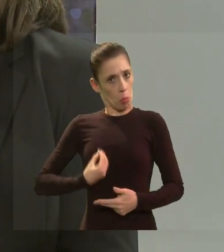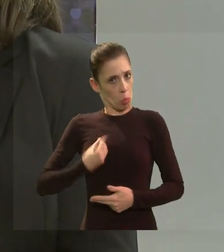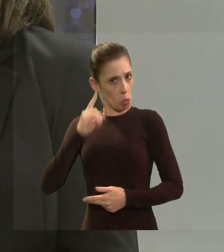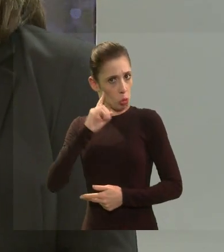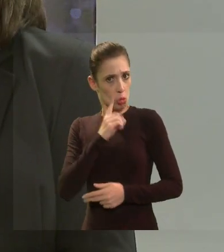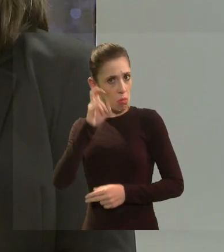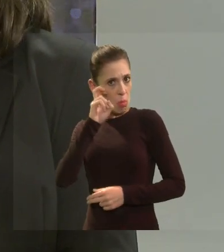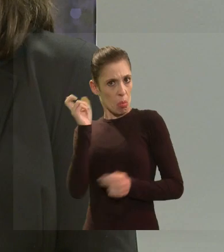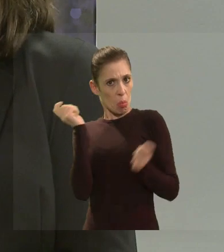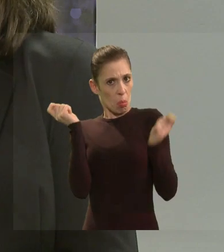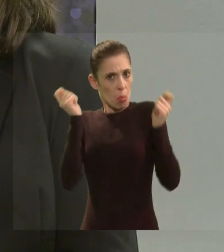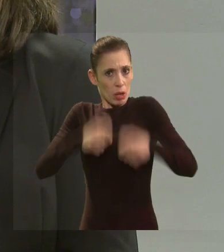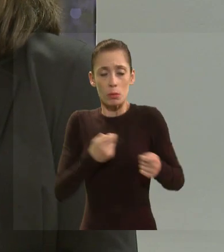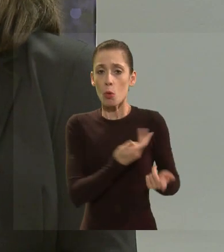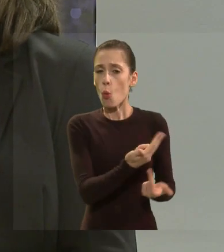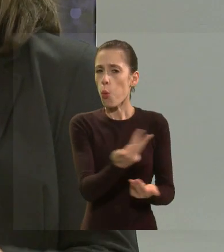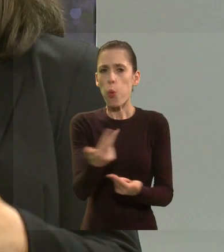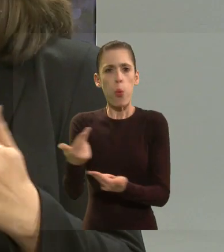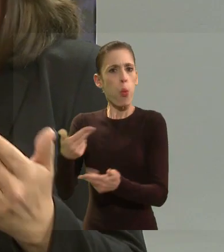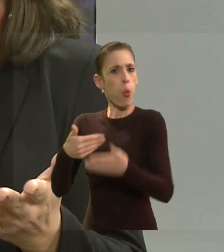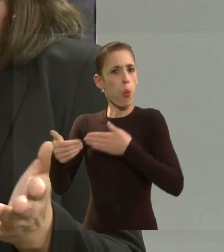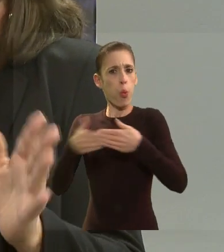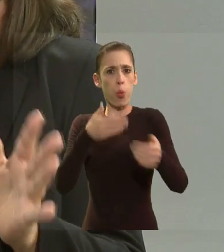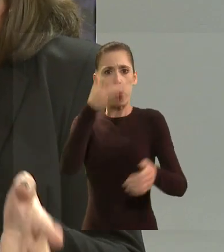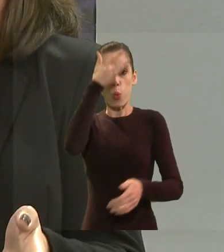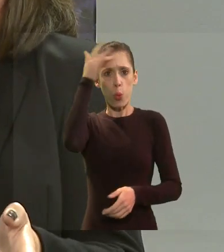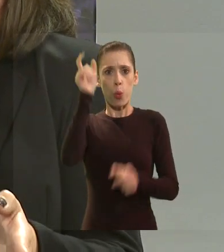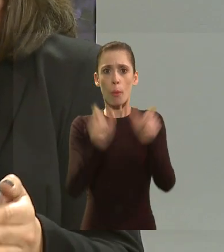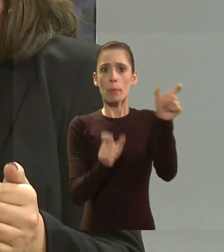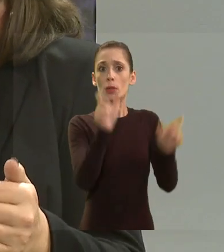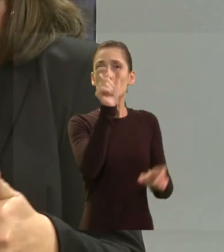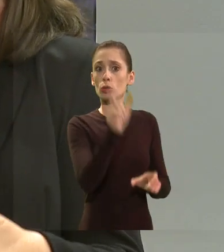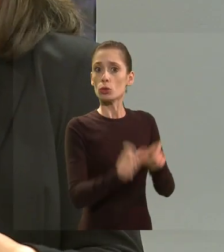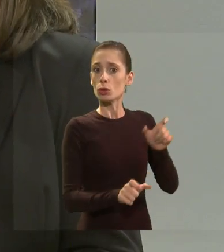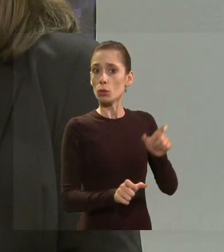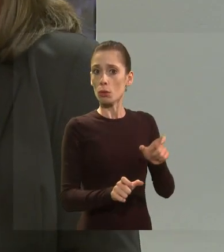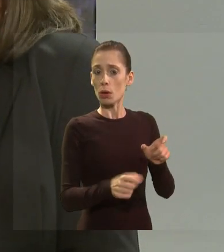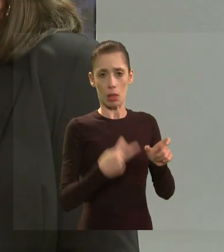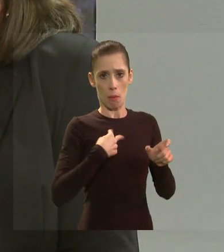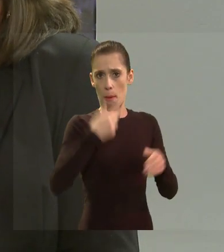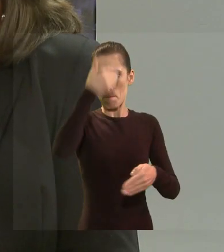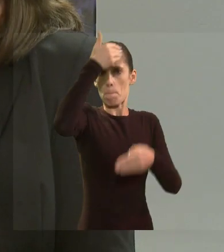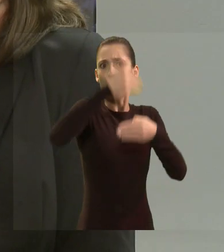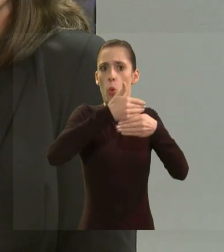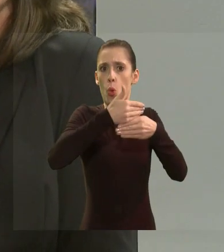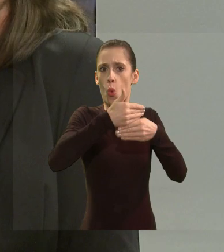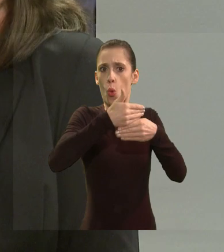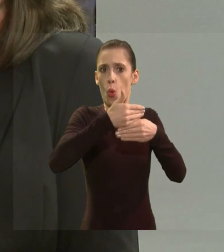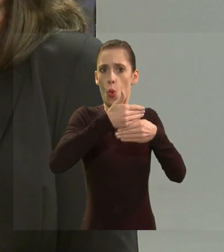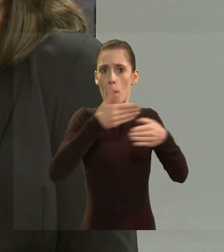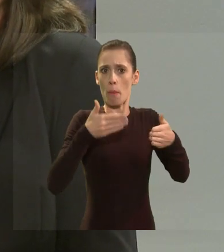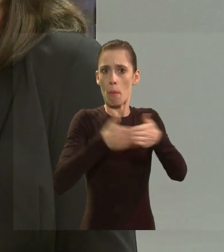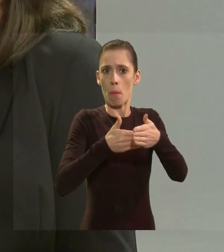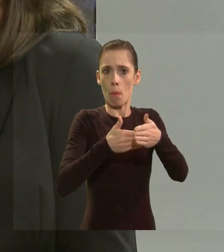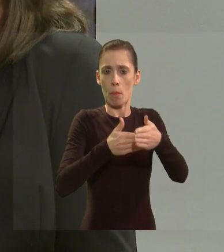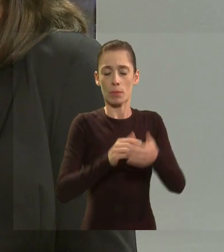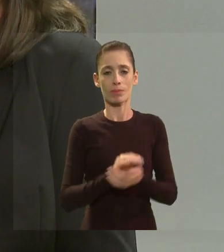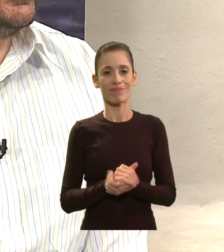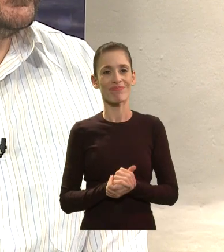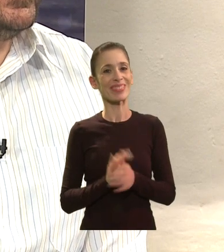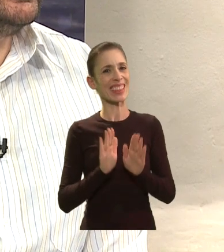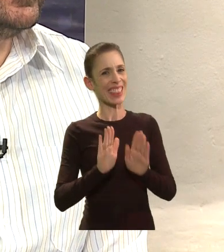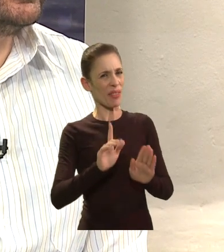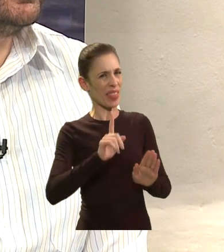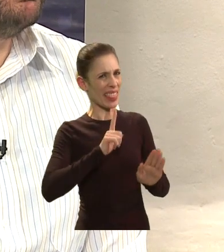condições do que qualquer outra pessoa, né, mas isso não continua sendo uma barreira, alimentação. Então existem brechas